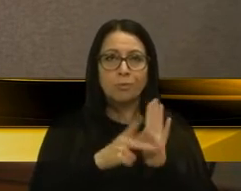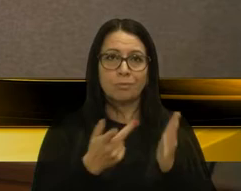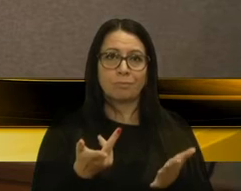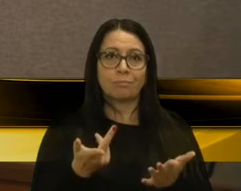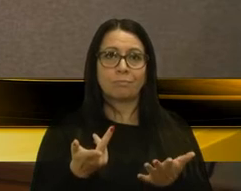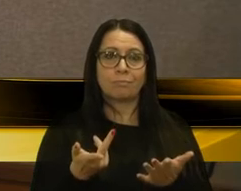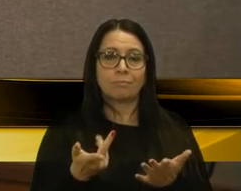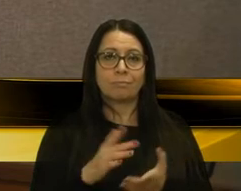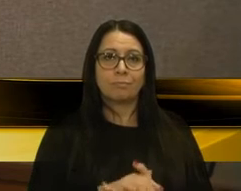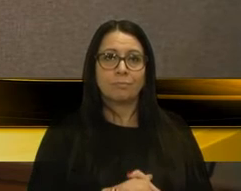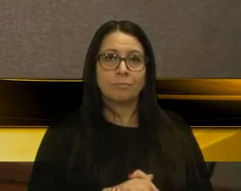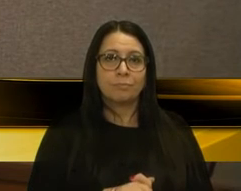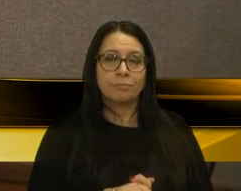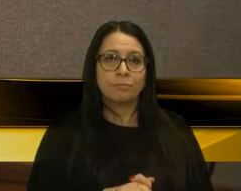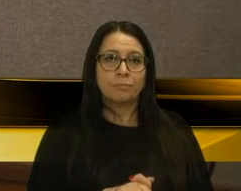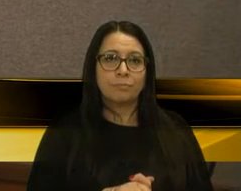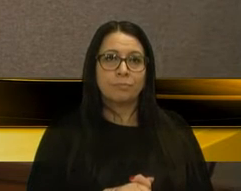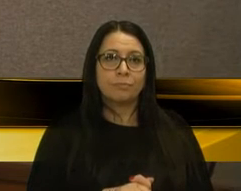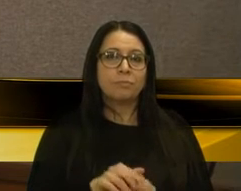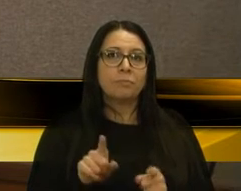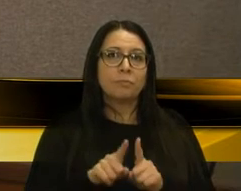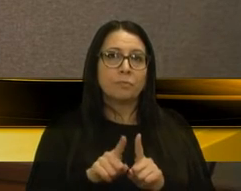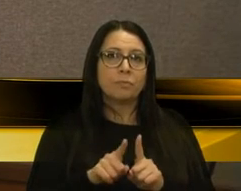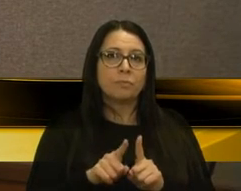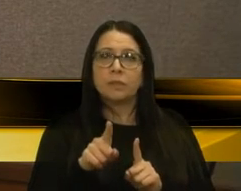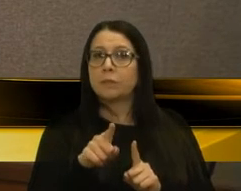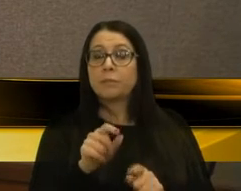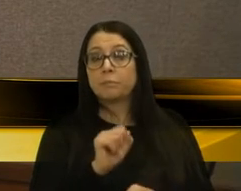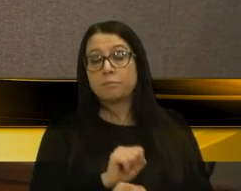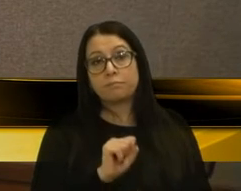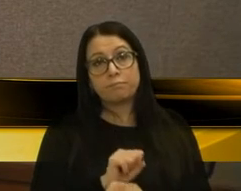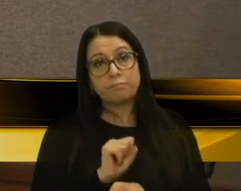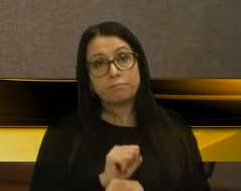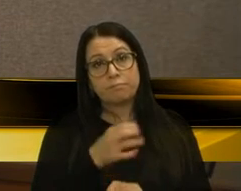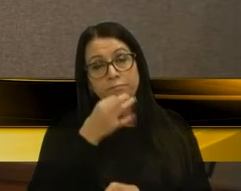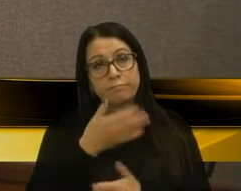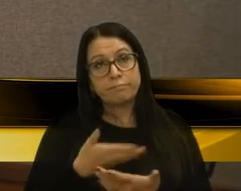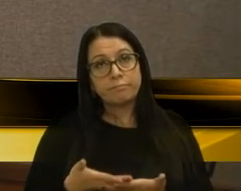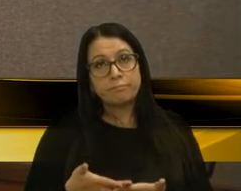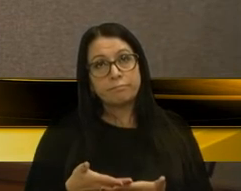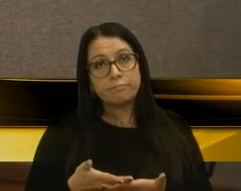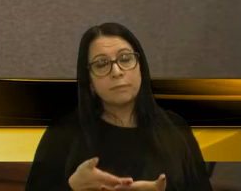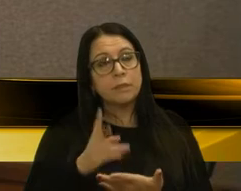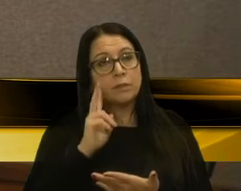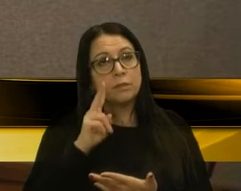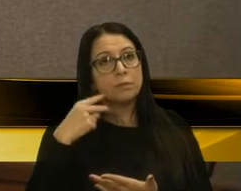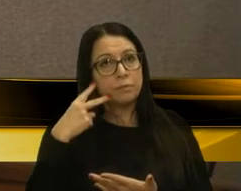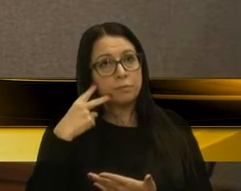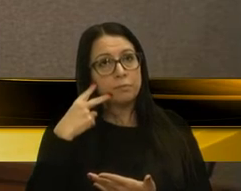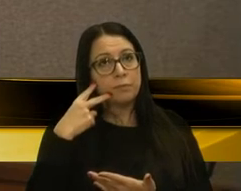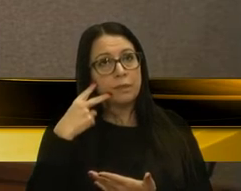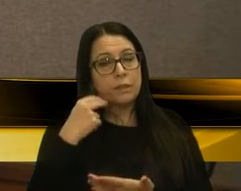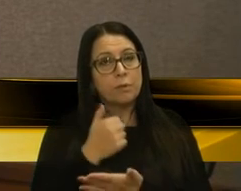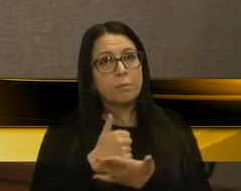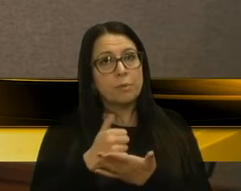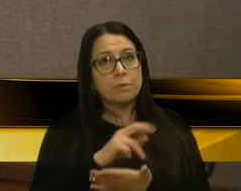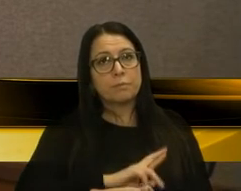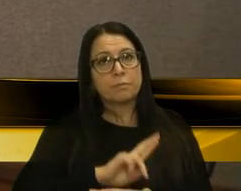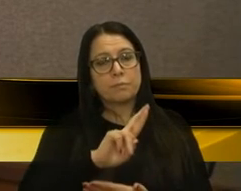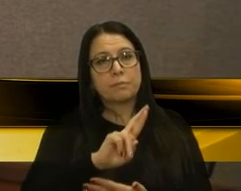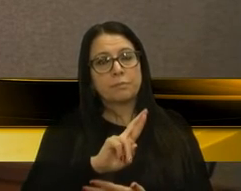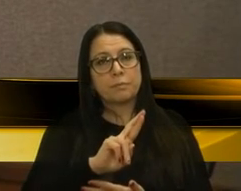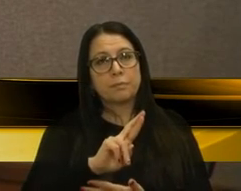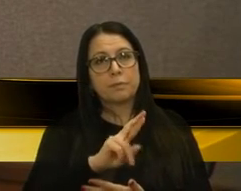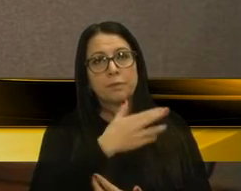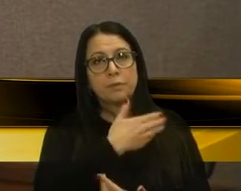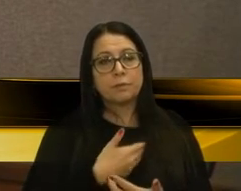E também estamos aguardando sugestão. Então, vereadores da base que representam o governo tragam as sugestões. Nós